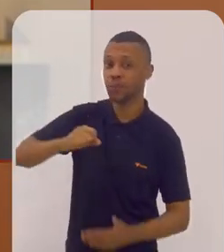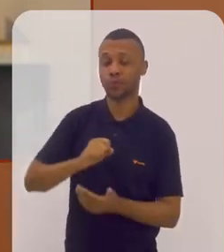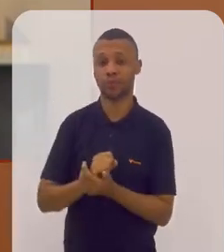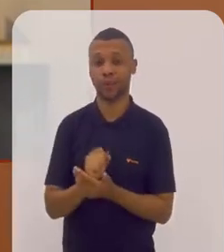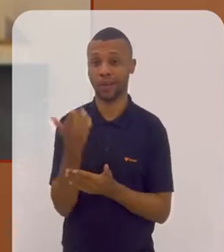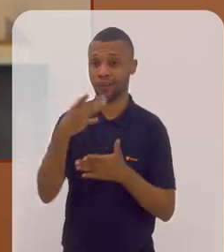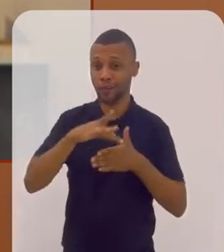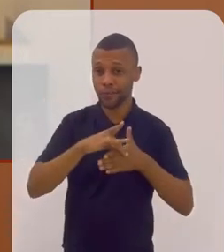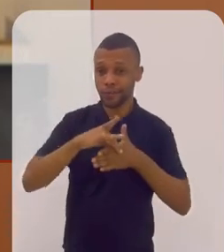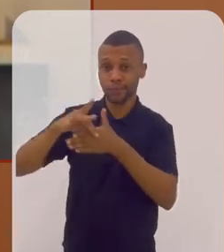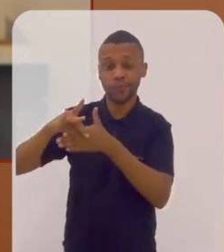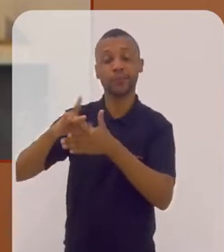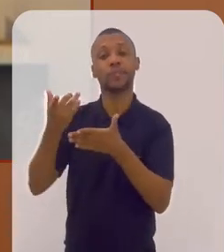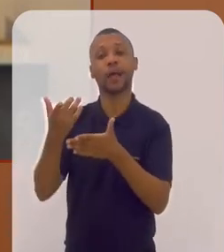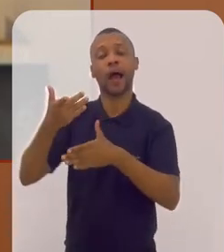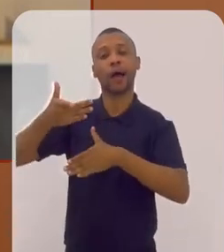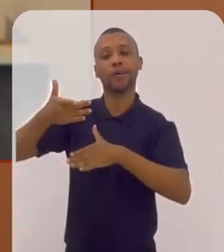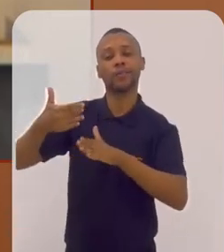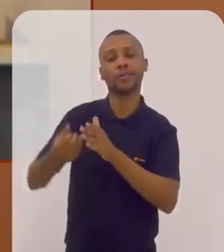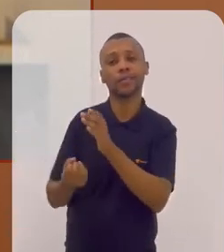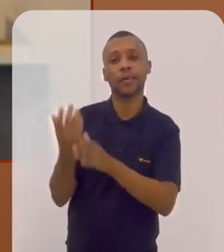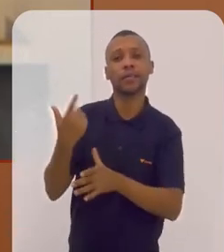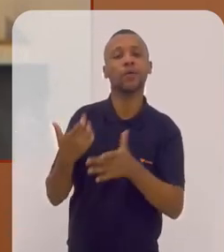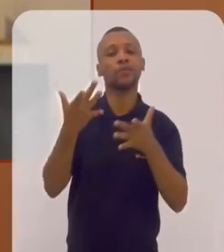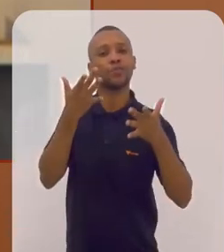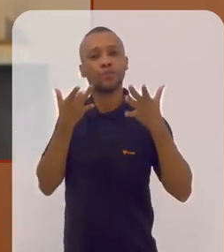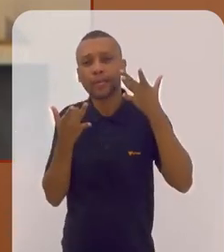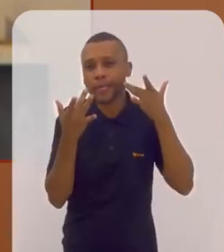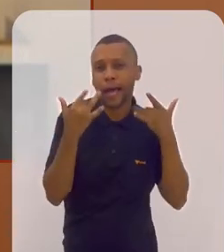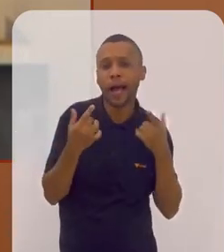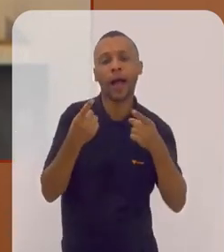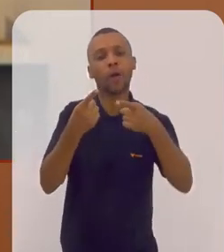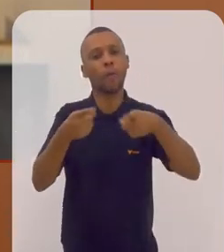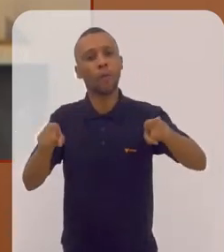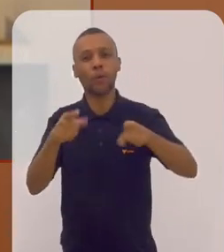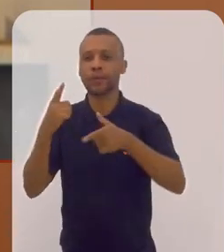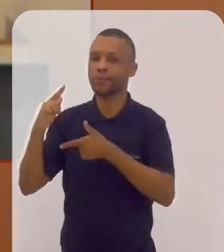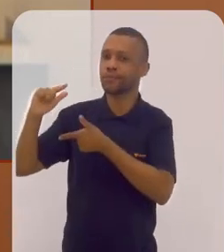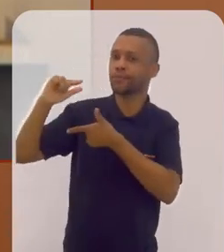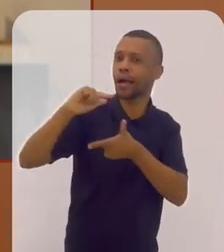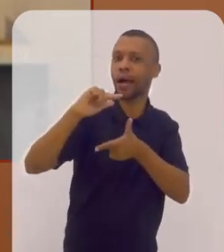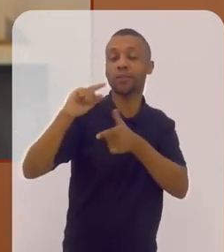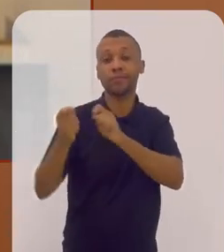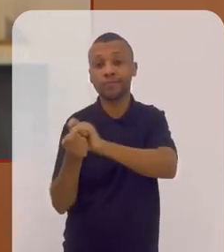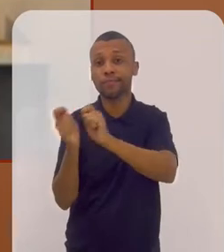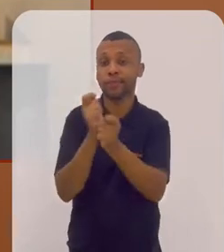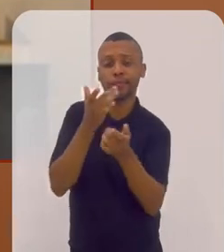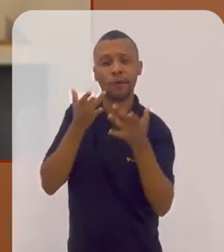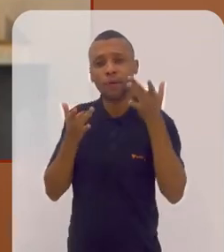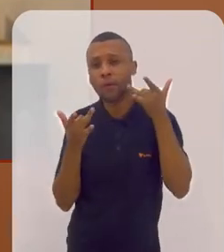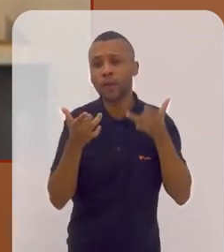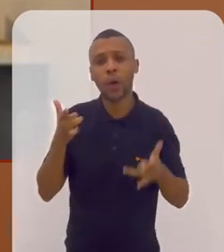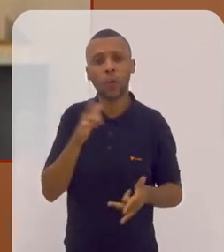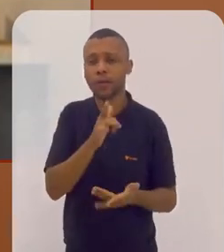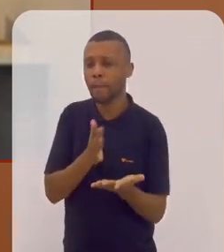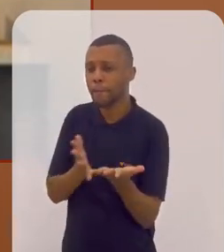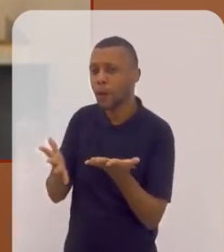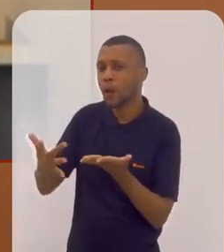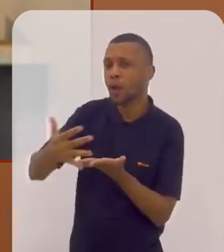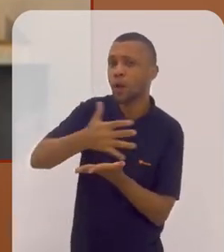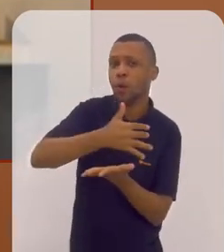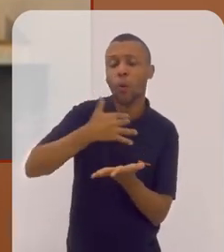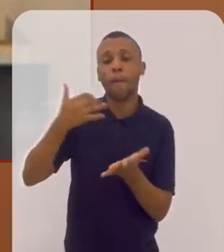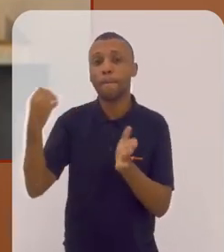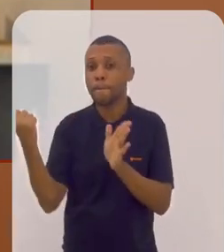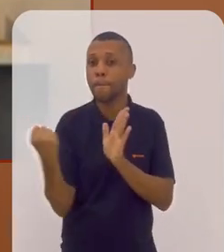pioneira na concepção de espetáculos de música clássica em formato cênico e está resgatando obras raras